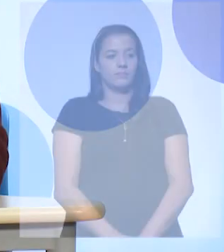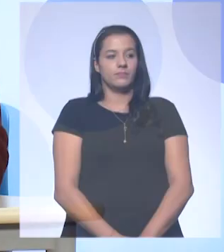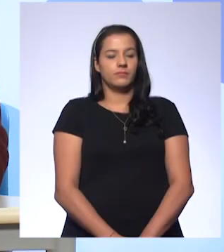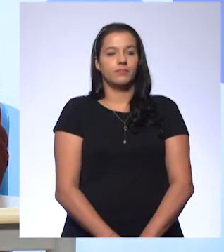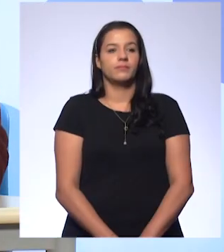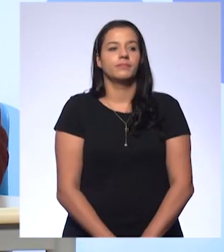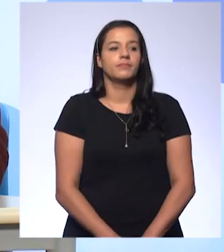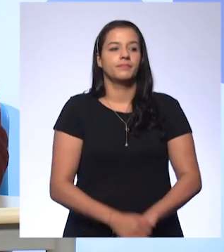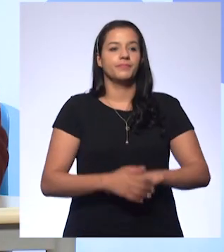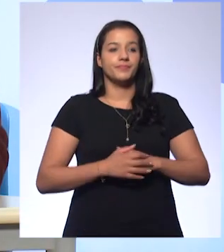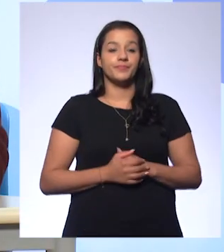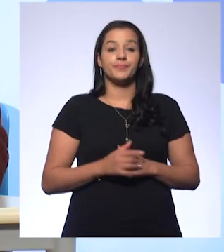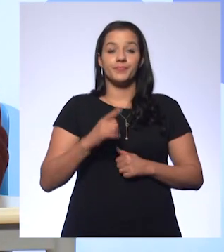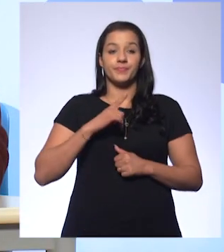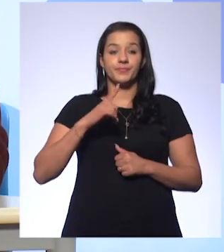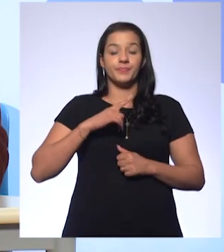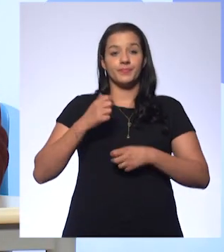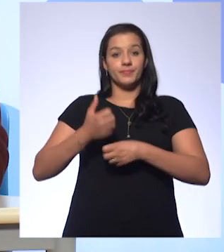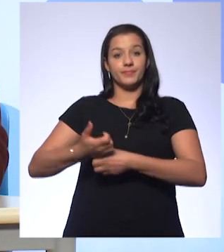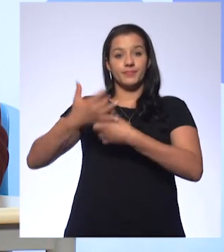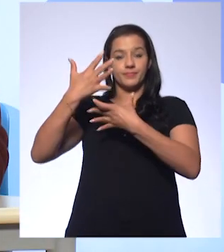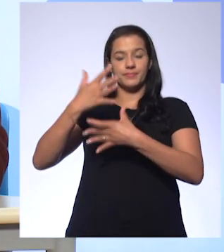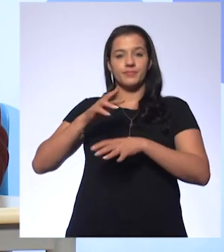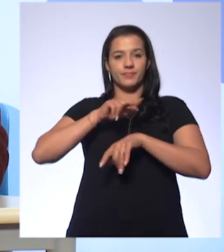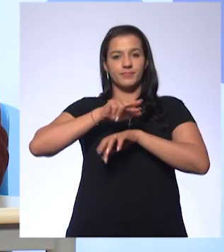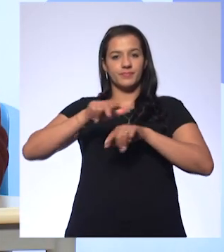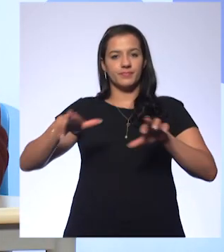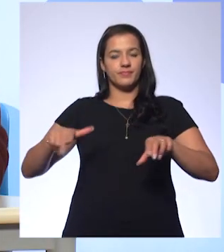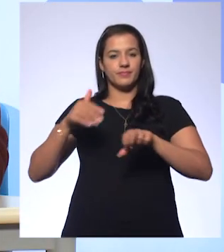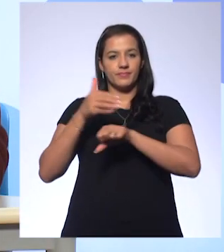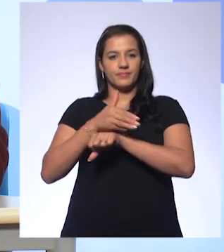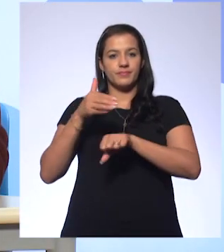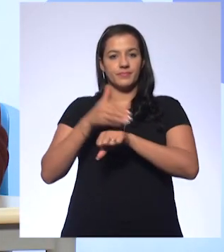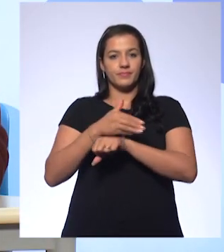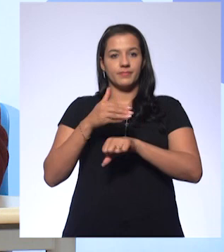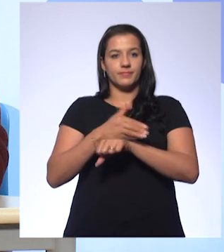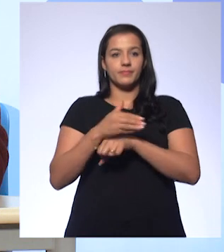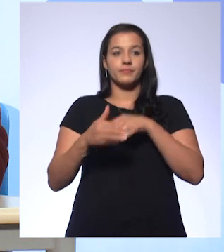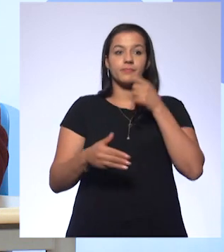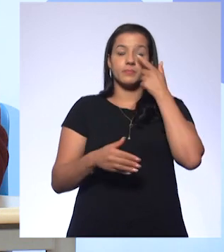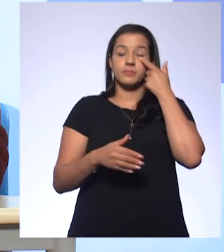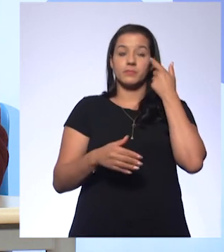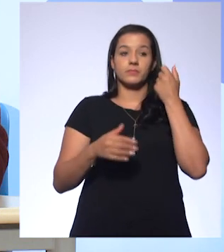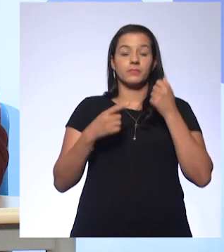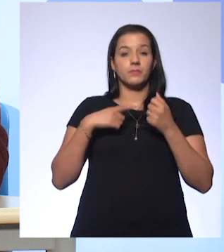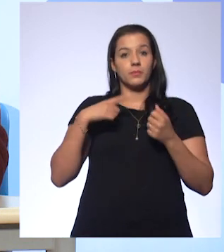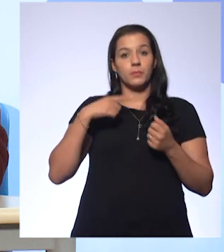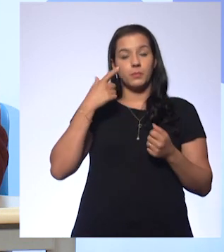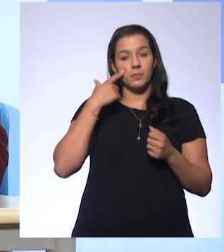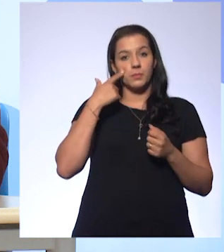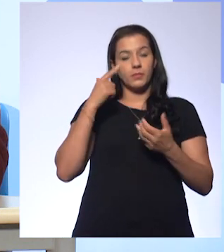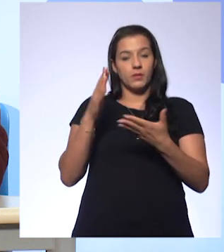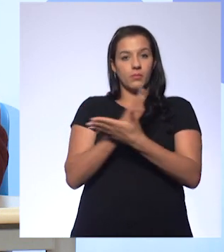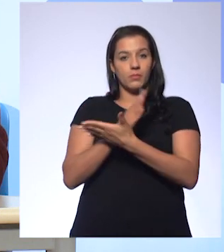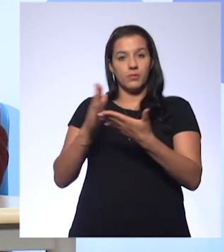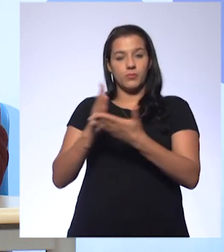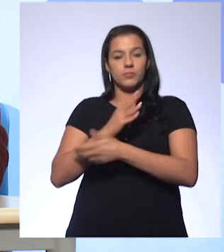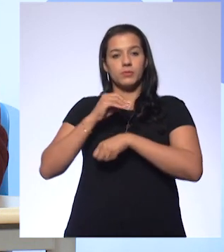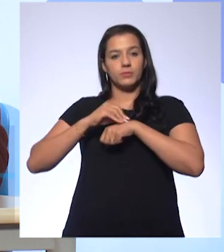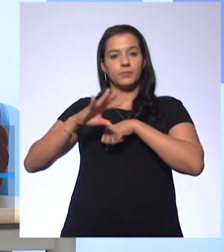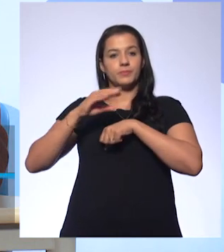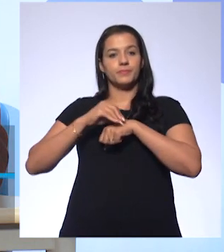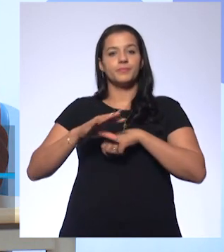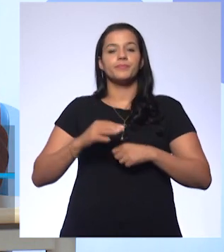Olha só, professora. Bastante interação, tá? Aqui, né? Olha só. Temos algumas sugestões aqui.